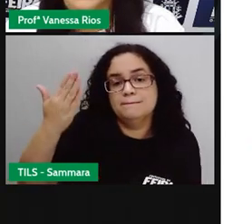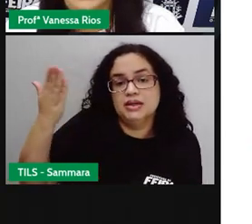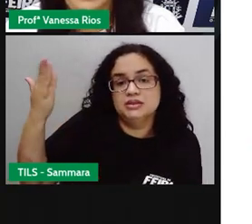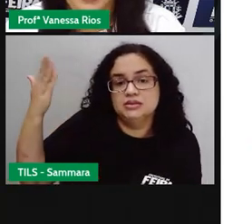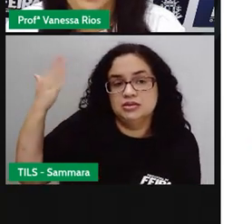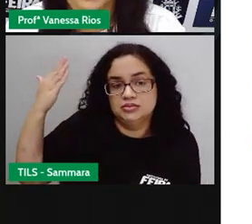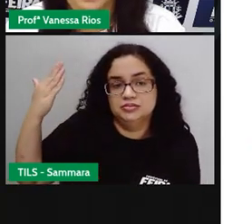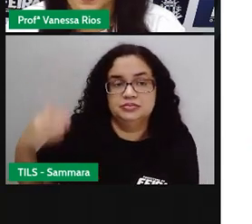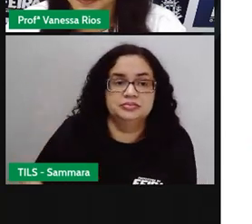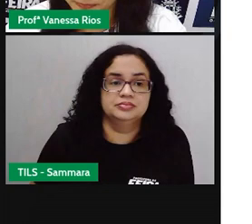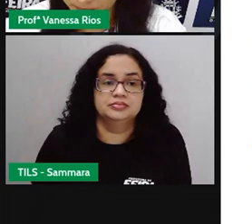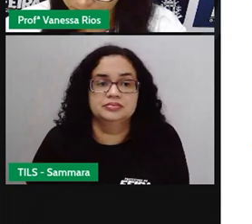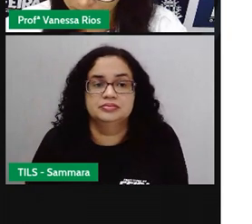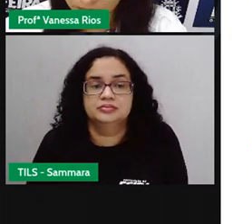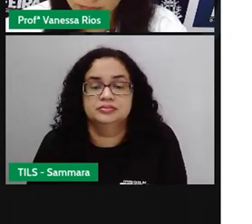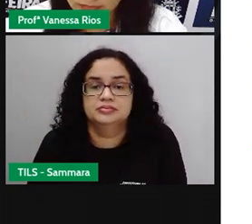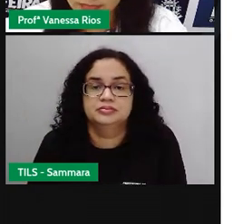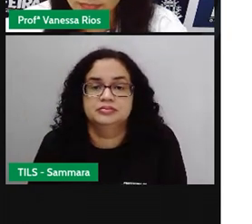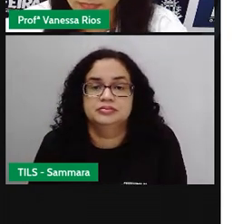passado